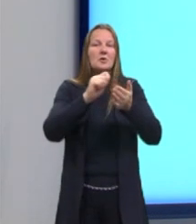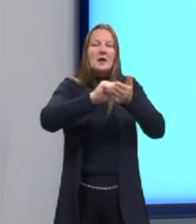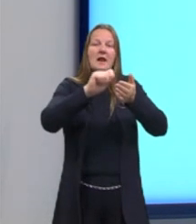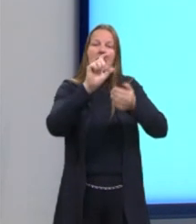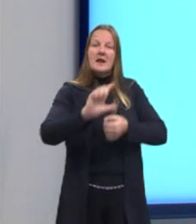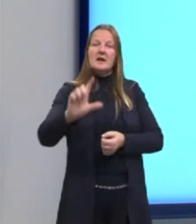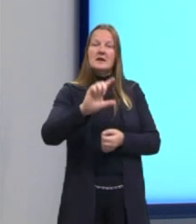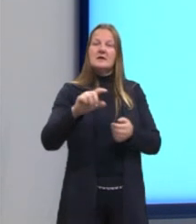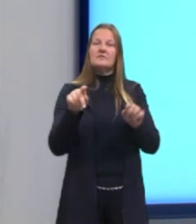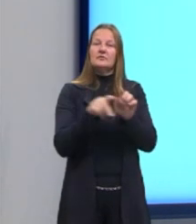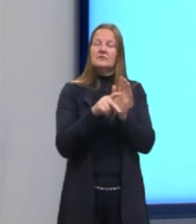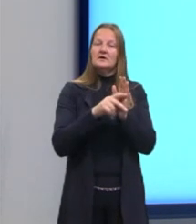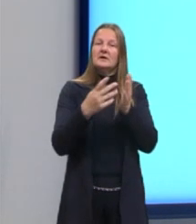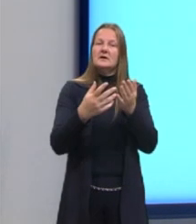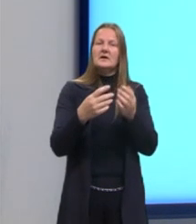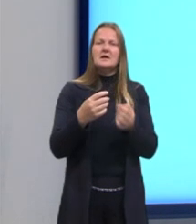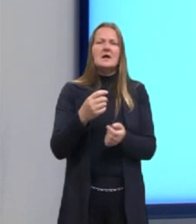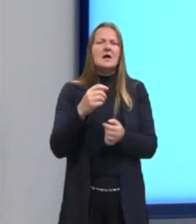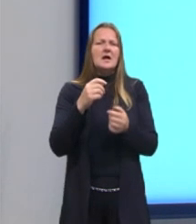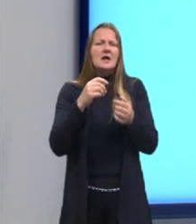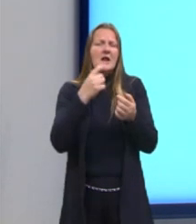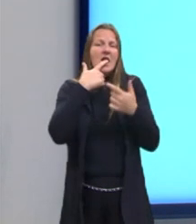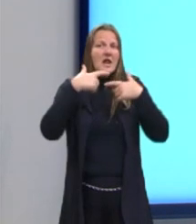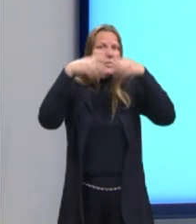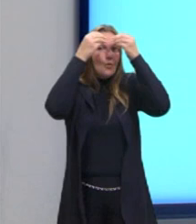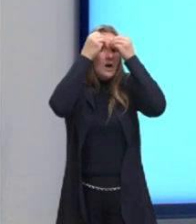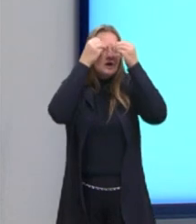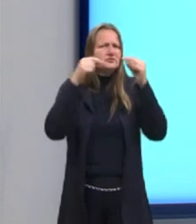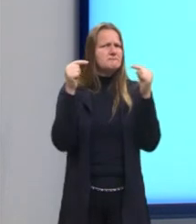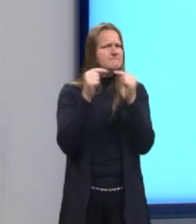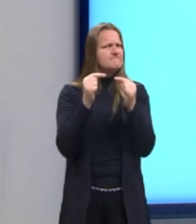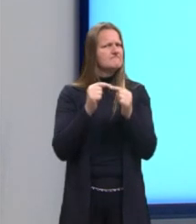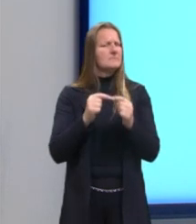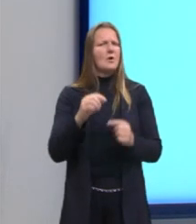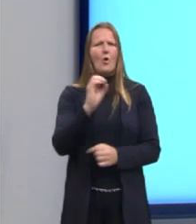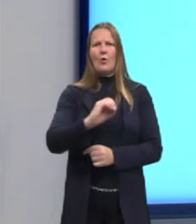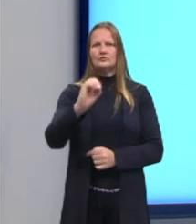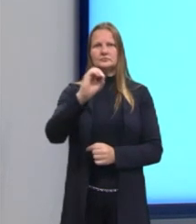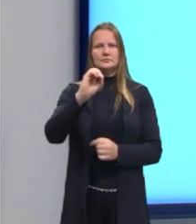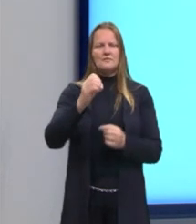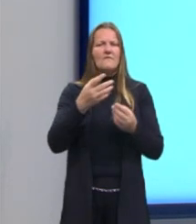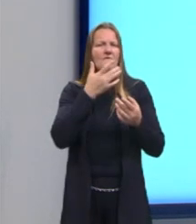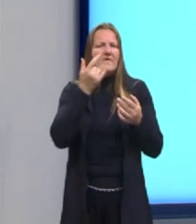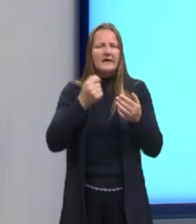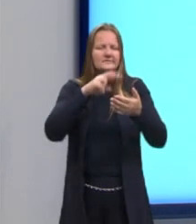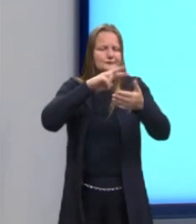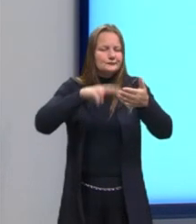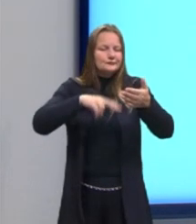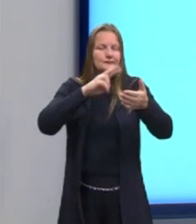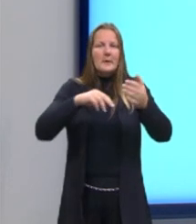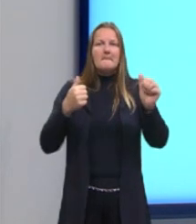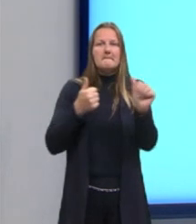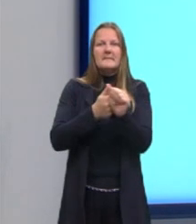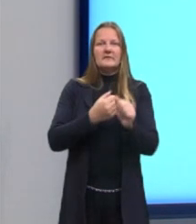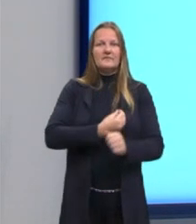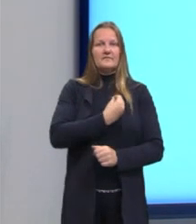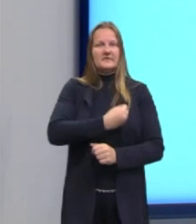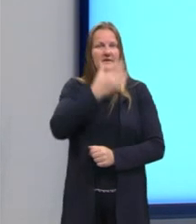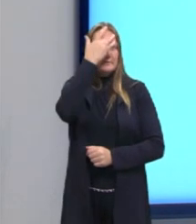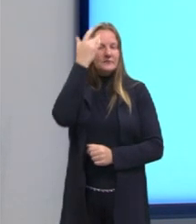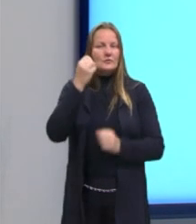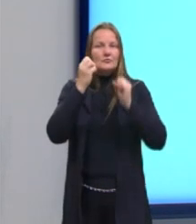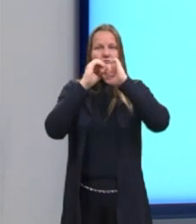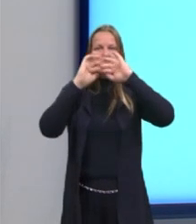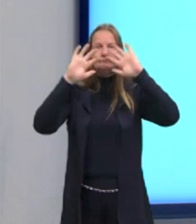mais formal, o uso de uma linguagem muito objetiva. Então, ele vai ter uma linguagem na qual quem está lendo consegue compreender